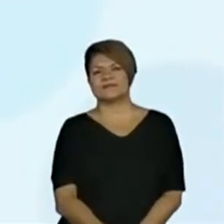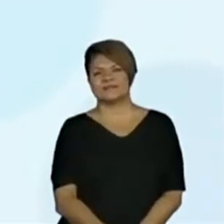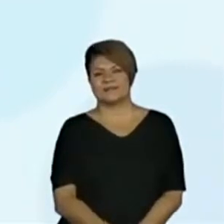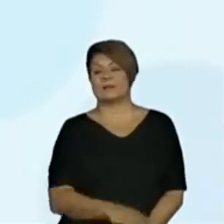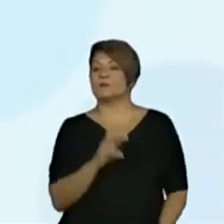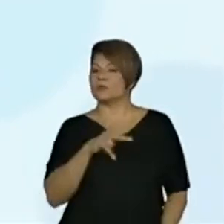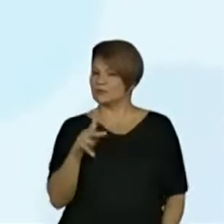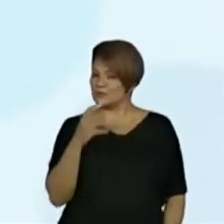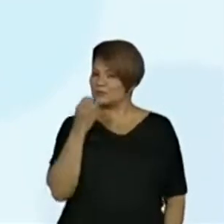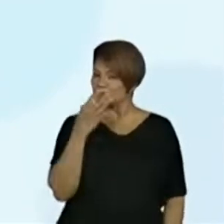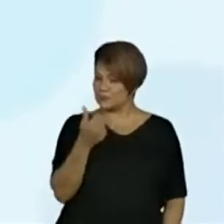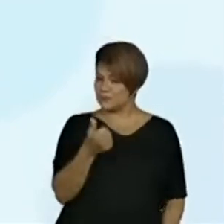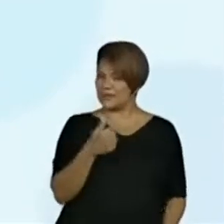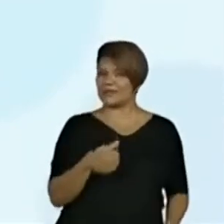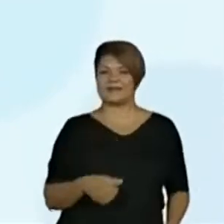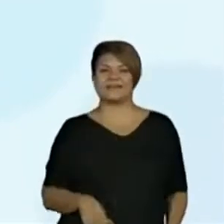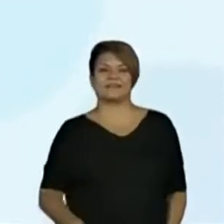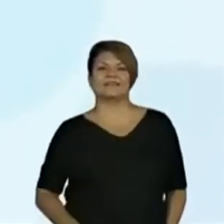muito bem.